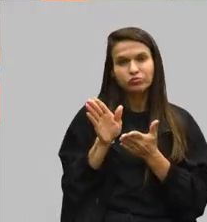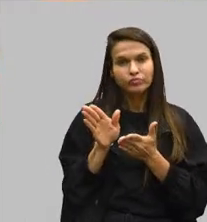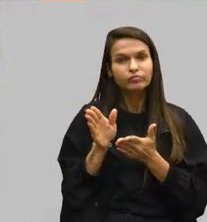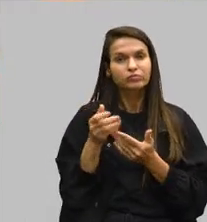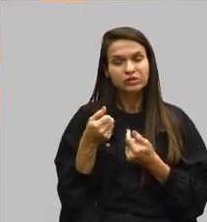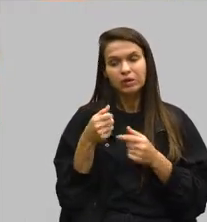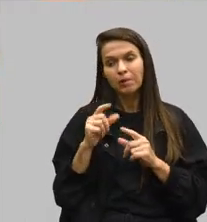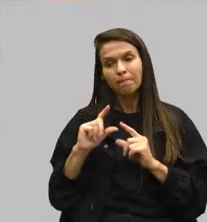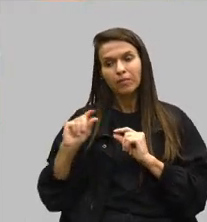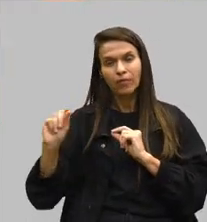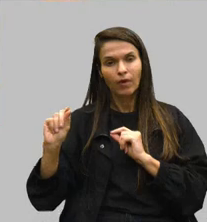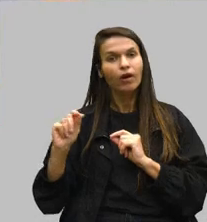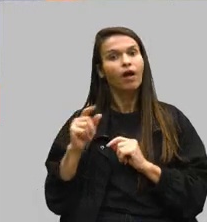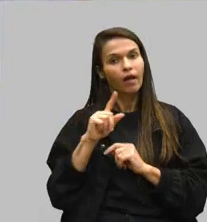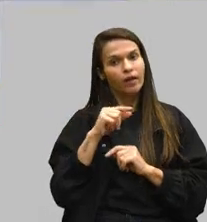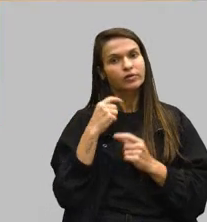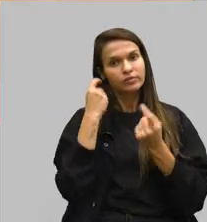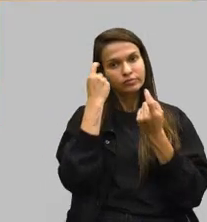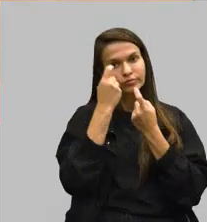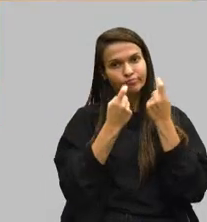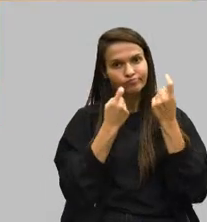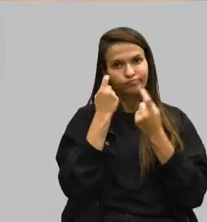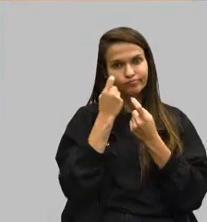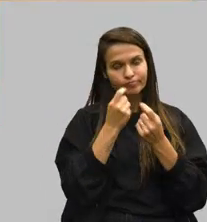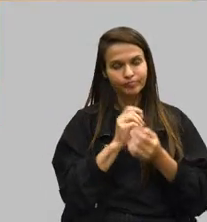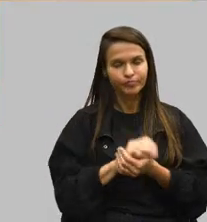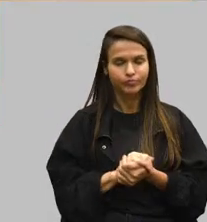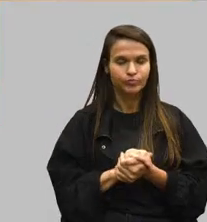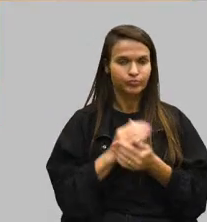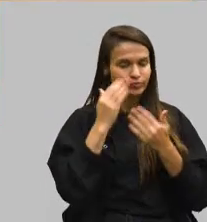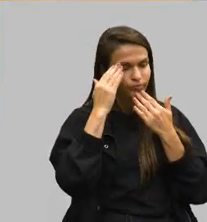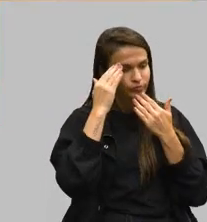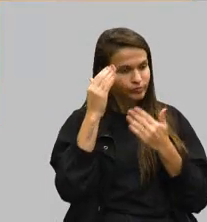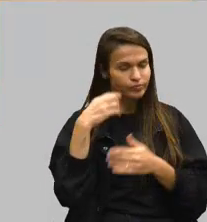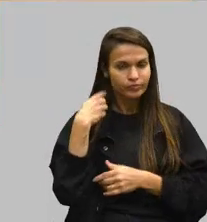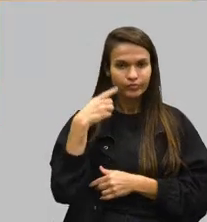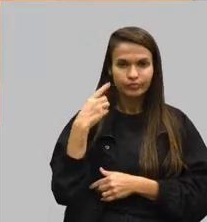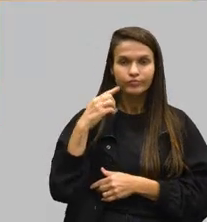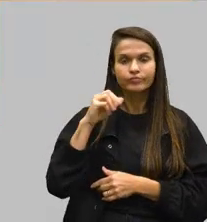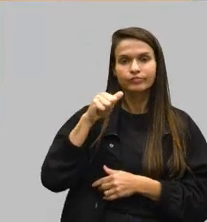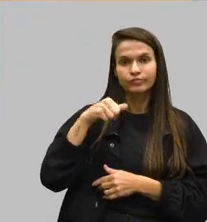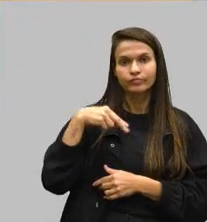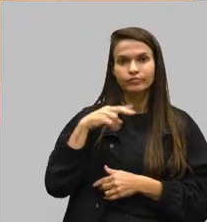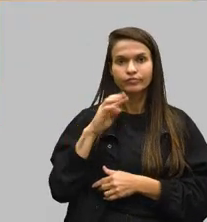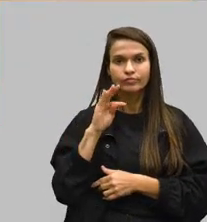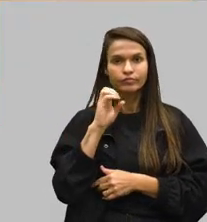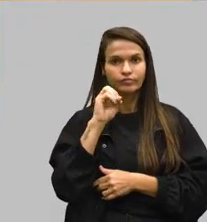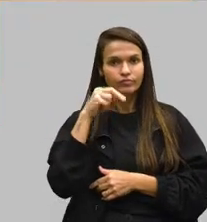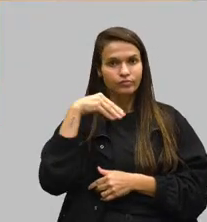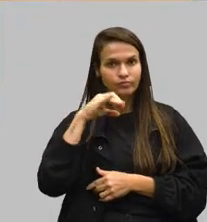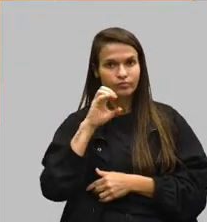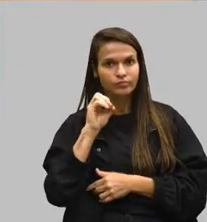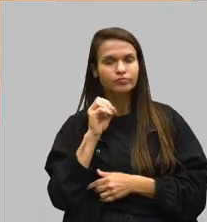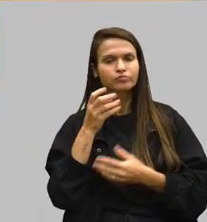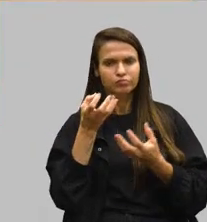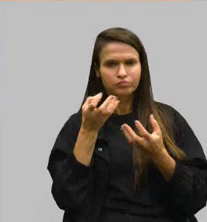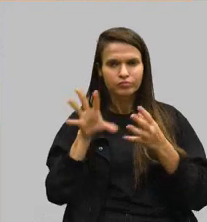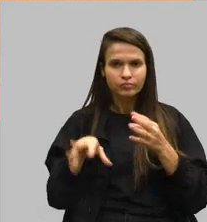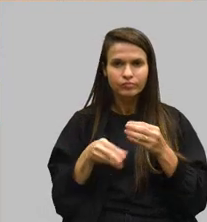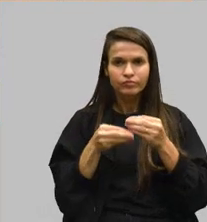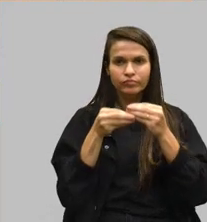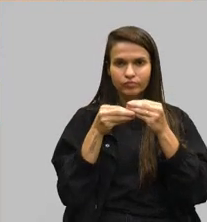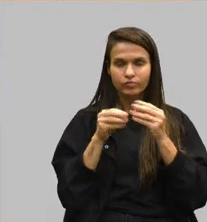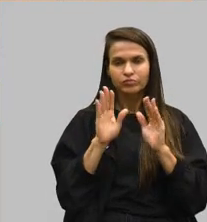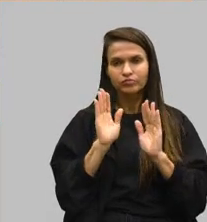essa questão é a nossa preocupação. Muito obrigado. Obrigado, deputado Antônio Carlos Arantes. A senhora quer fazer algum comentário? Porque, na verdade, ele praticamente